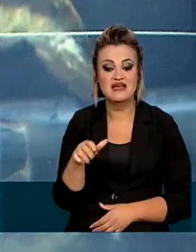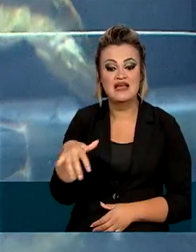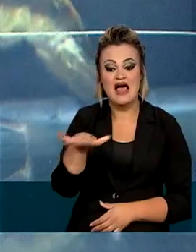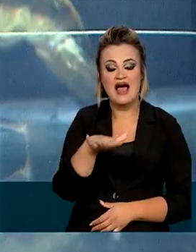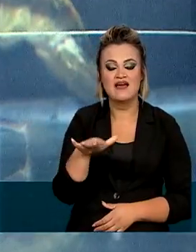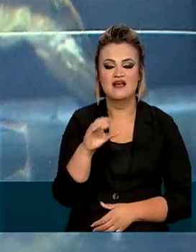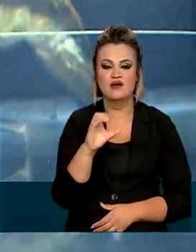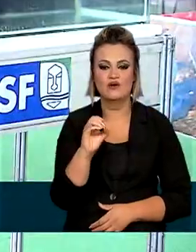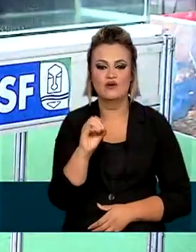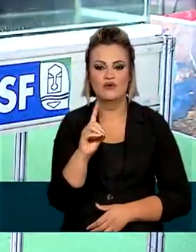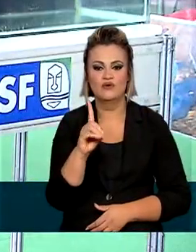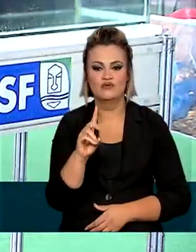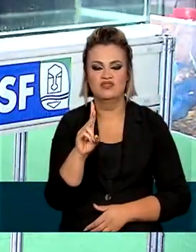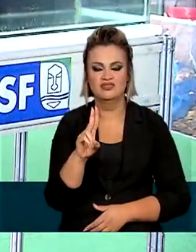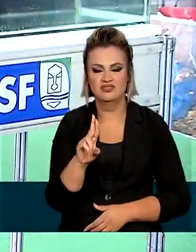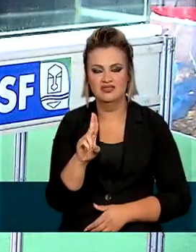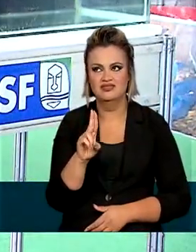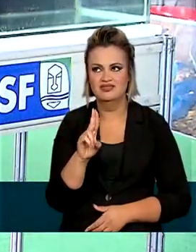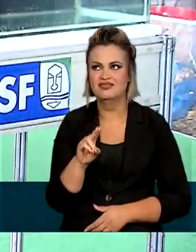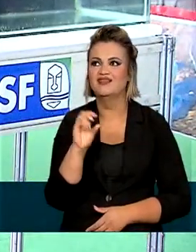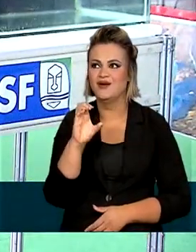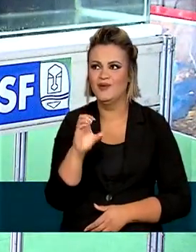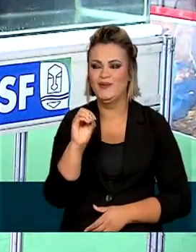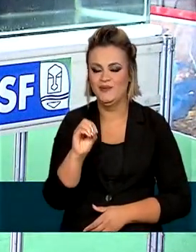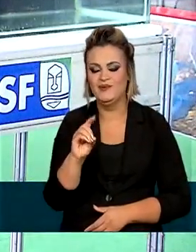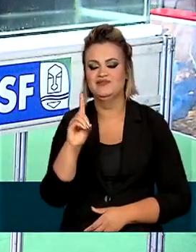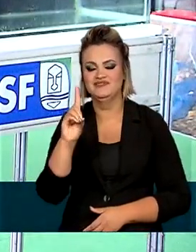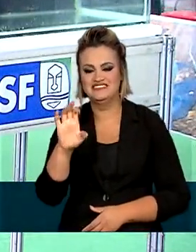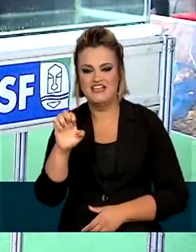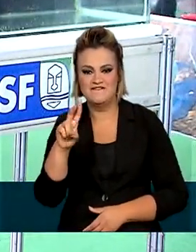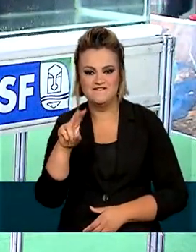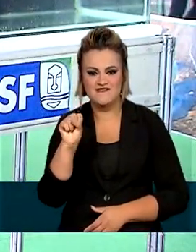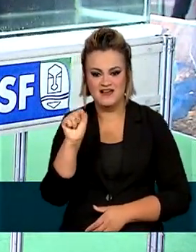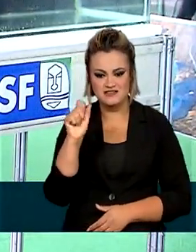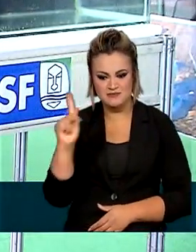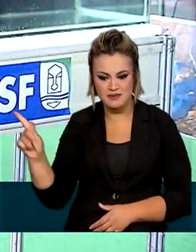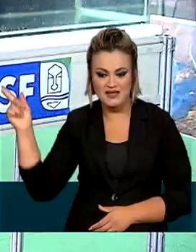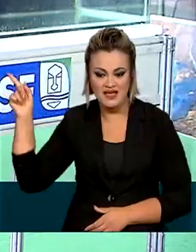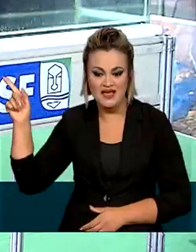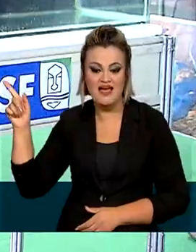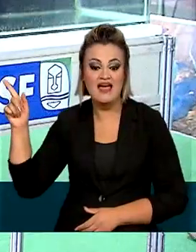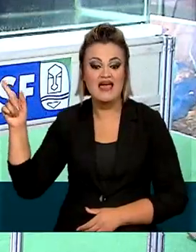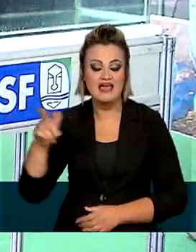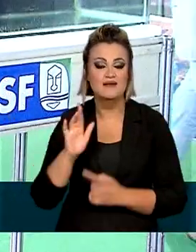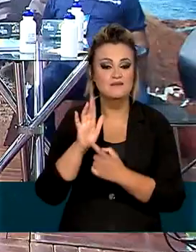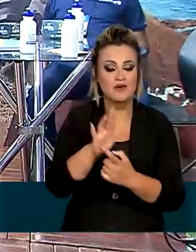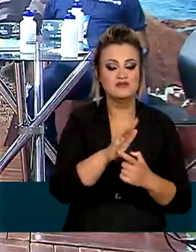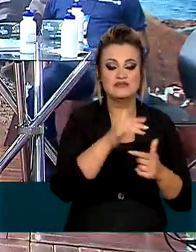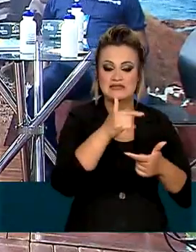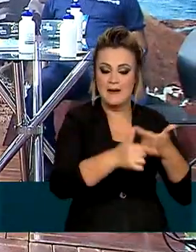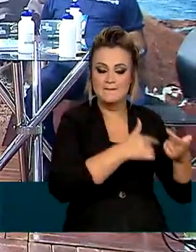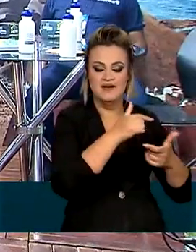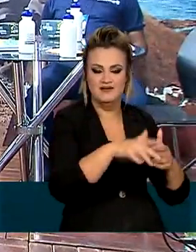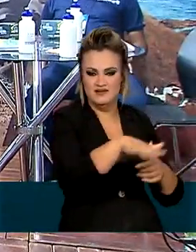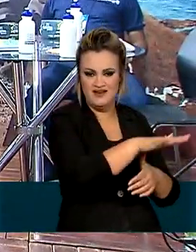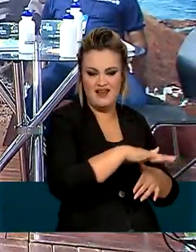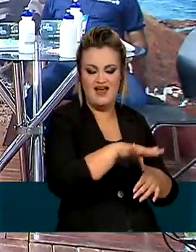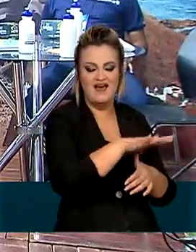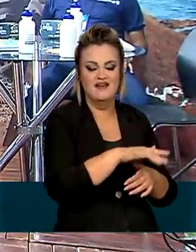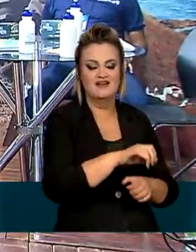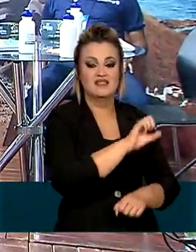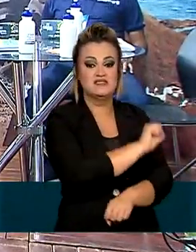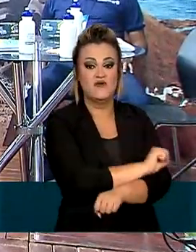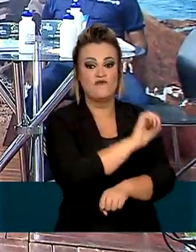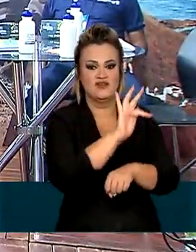Codevasf. E a companhia veio para divulgar o trabalho que vem sendo feito nas regiões de irrigação do São